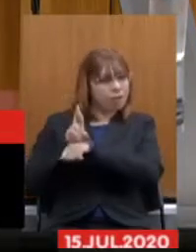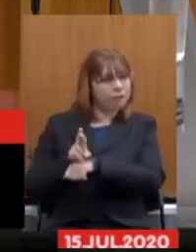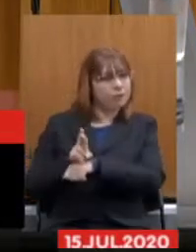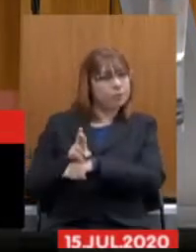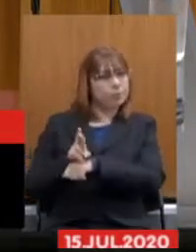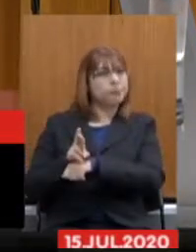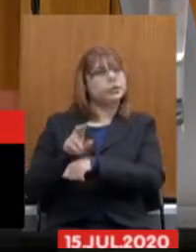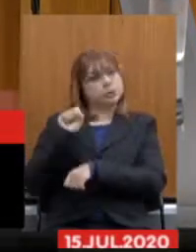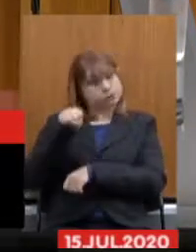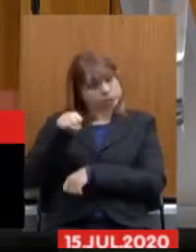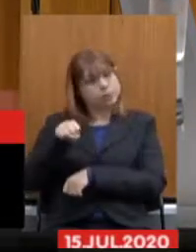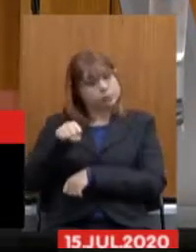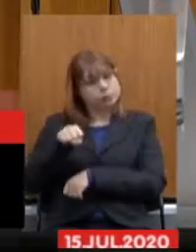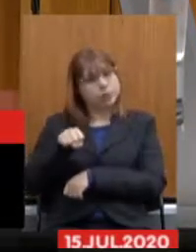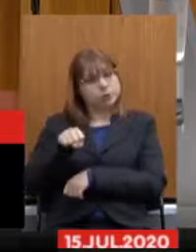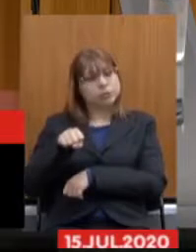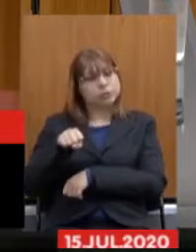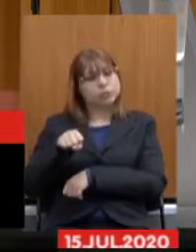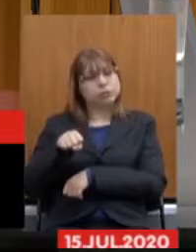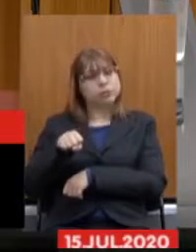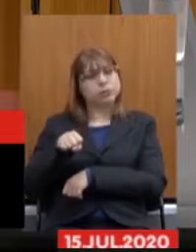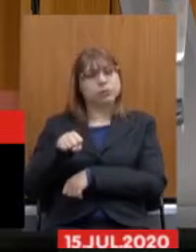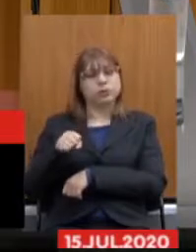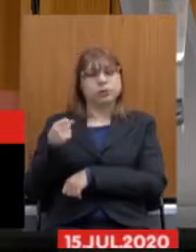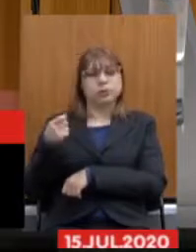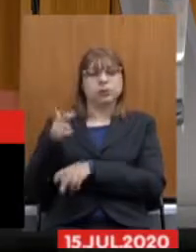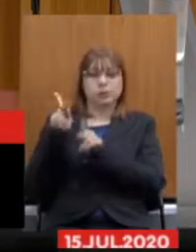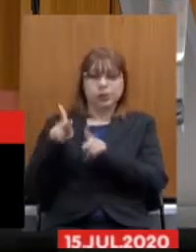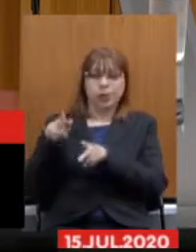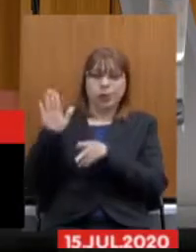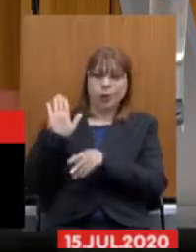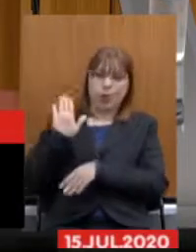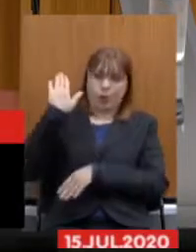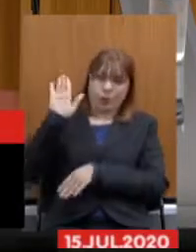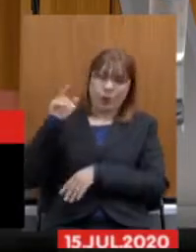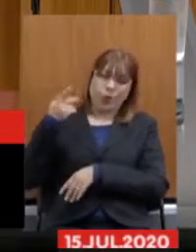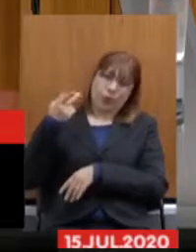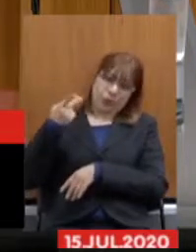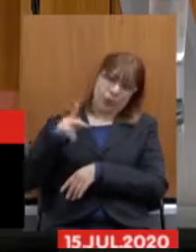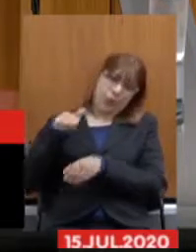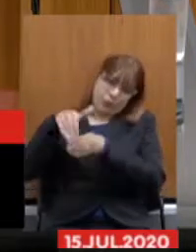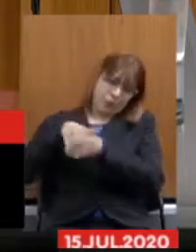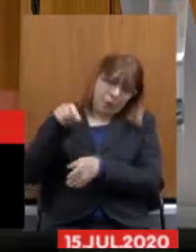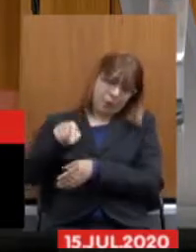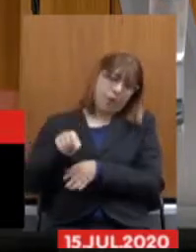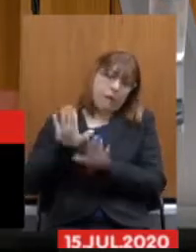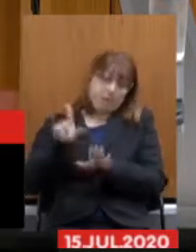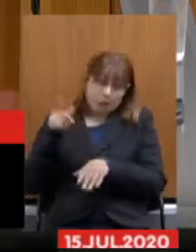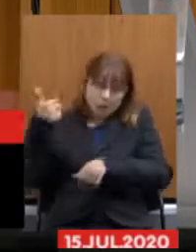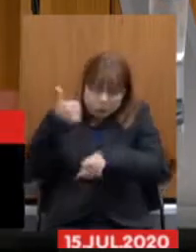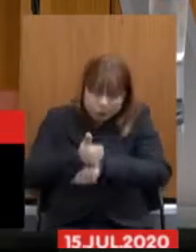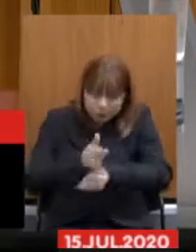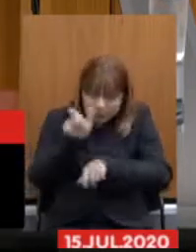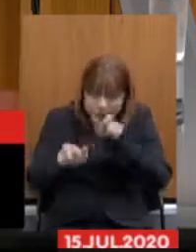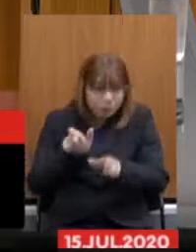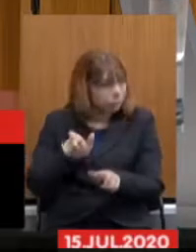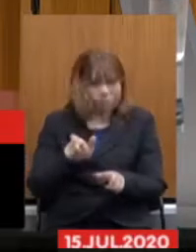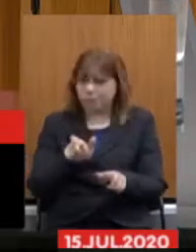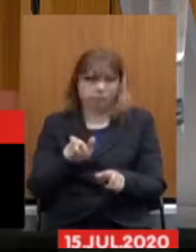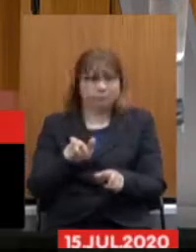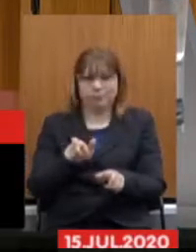sim os seus eleitores mas ela não substitui os seus eleitores todos os senhores aqui